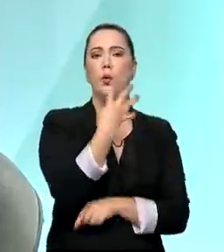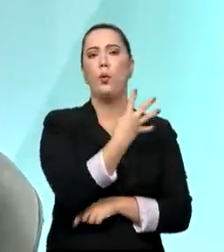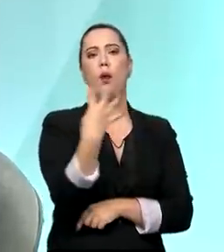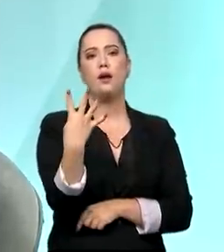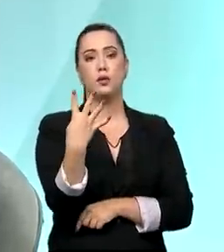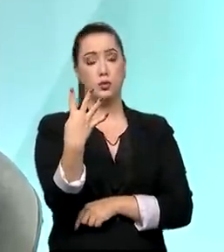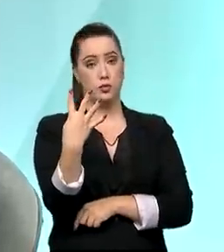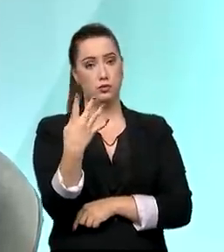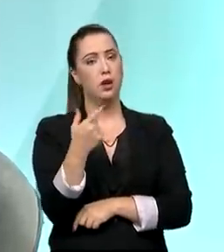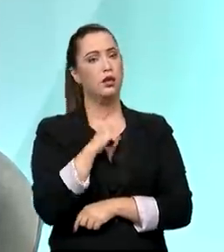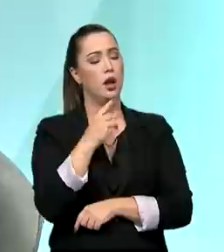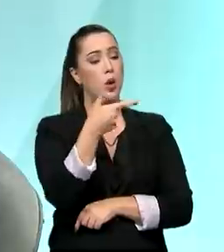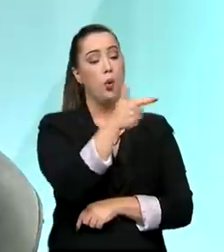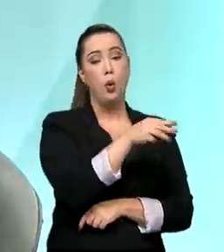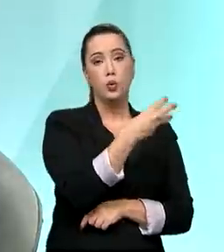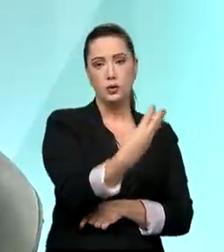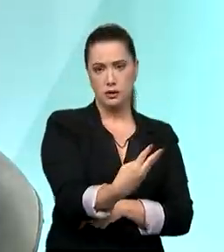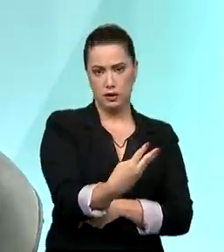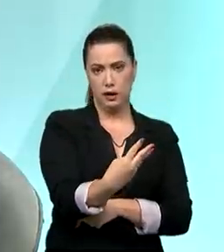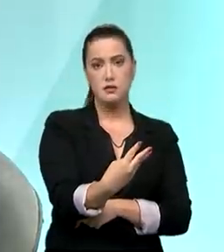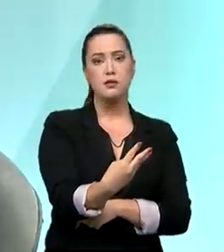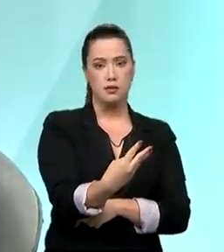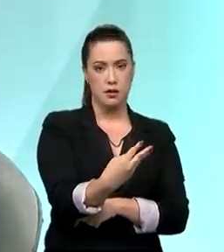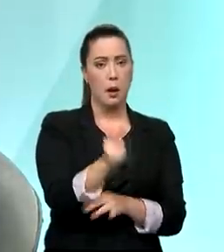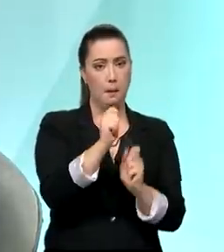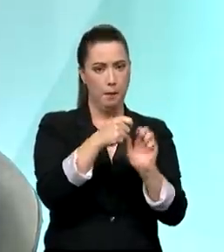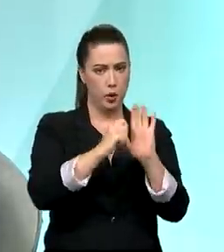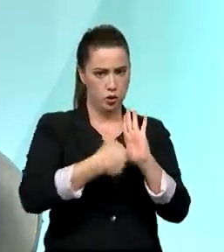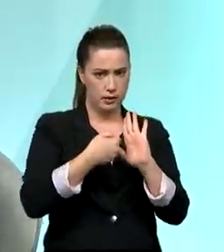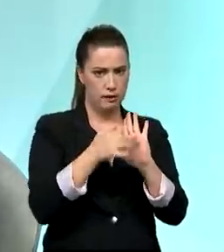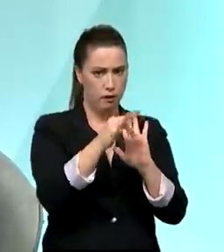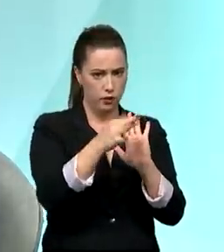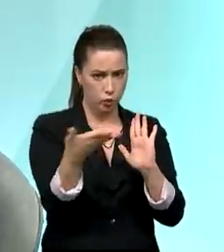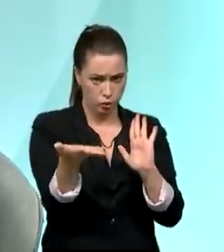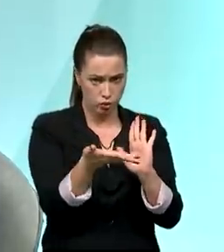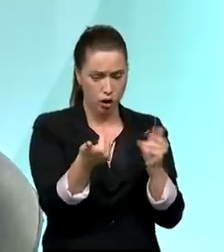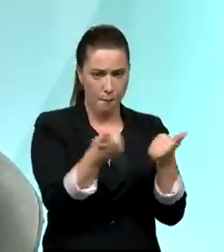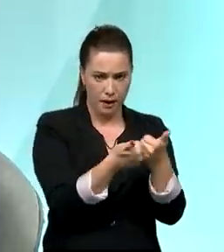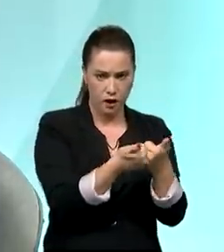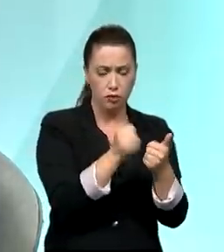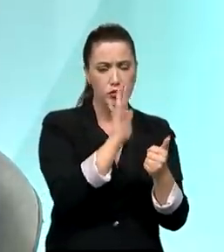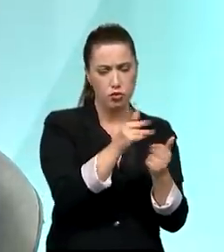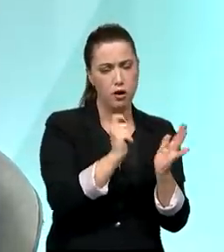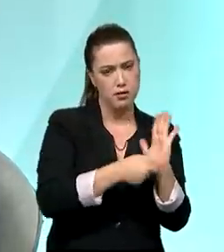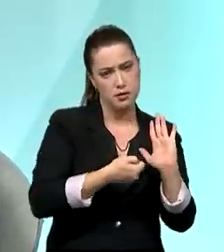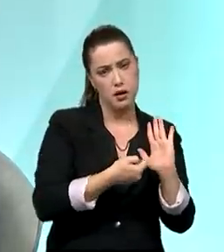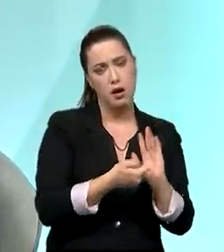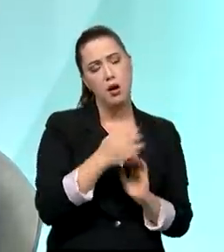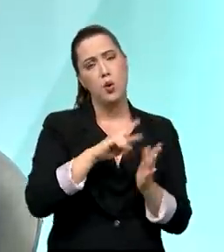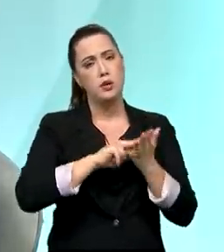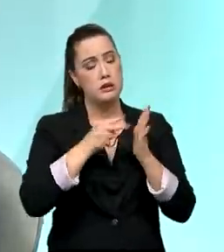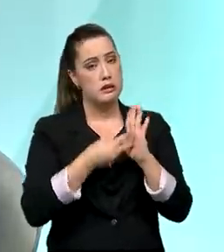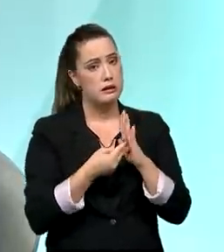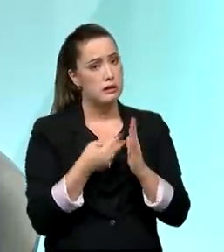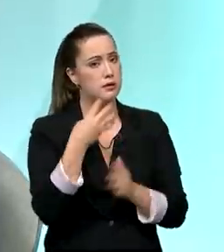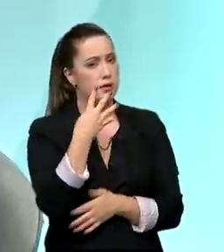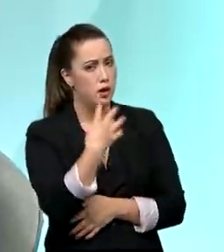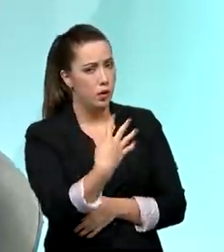existem mais três em vias de ser assinado, que vão totalizar aproximadamente 4 milhões